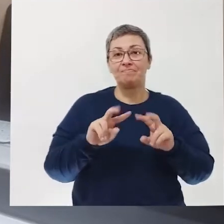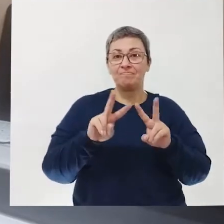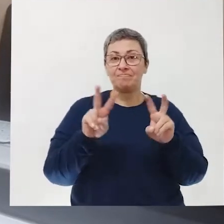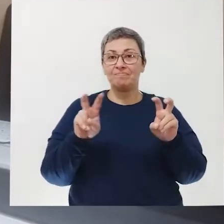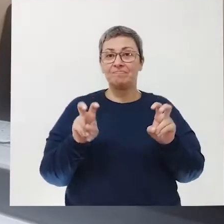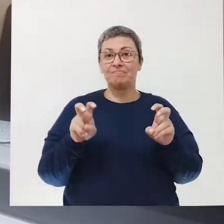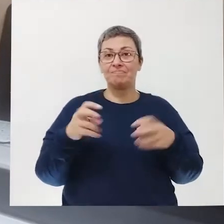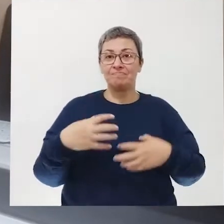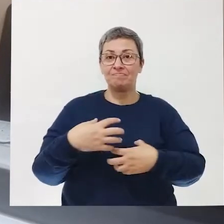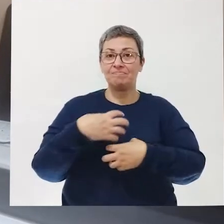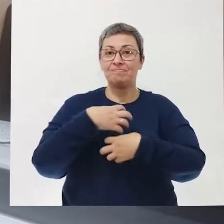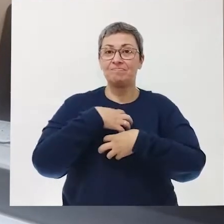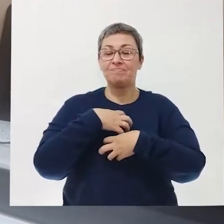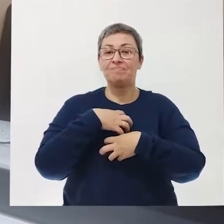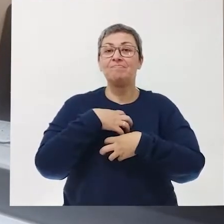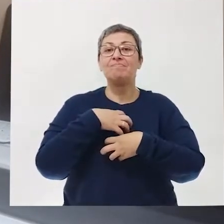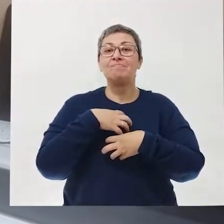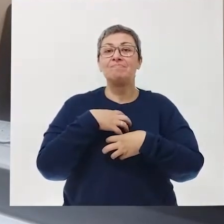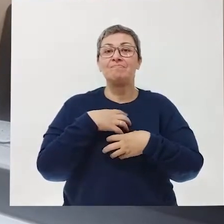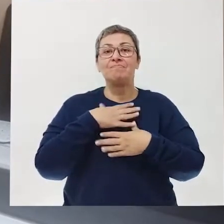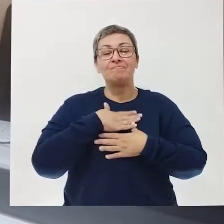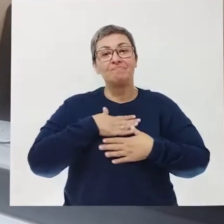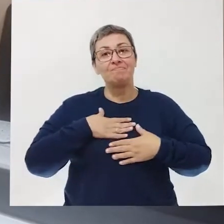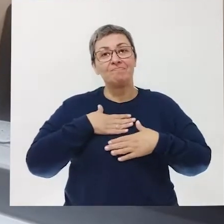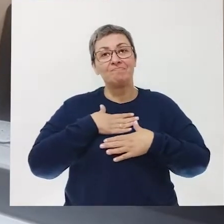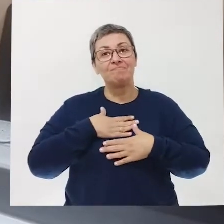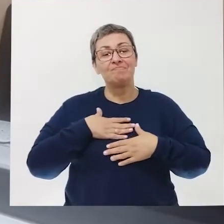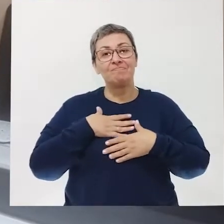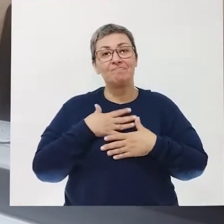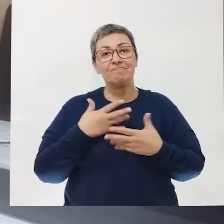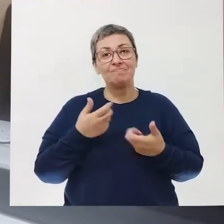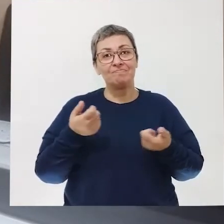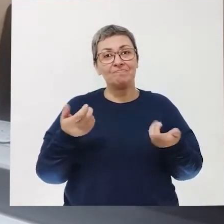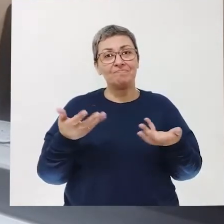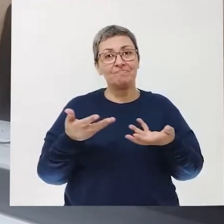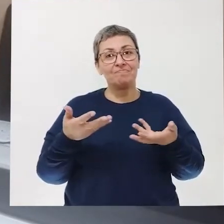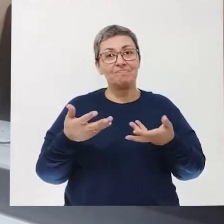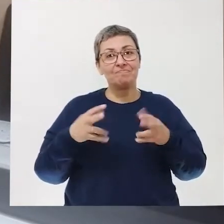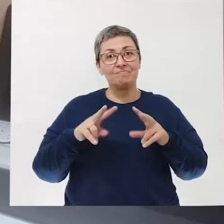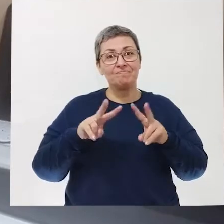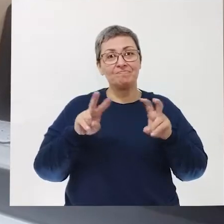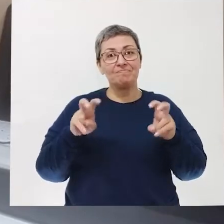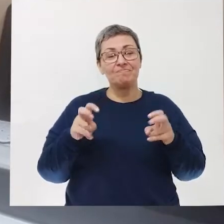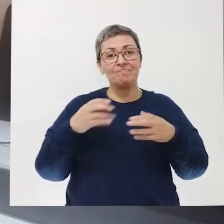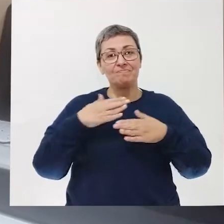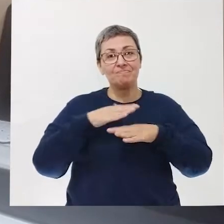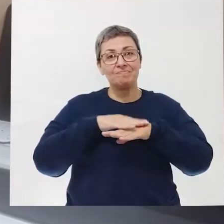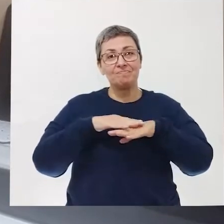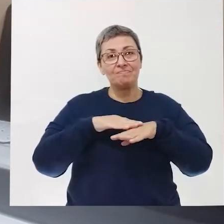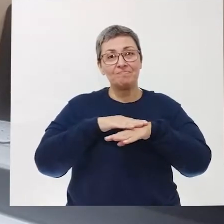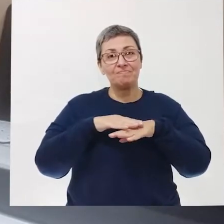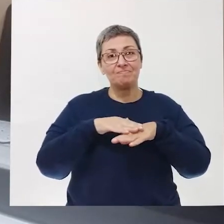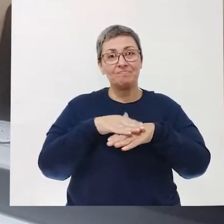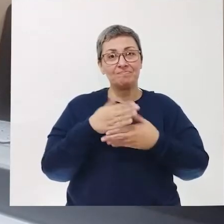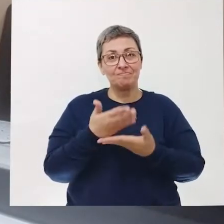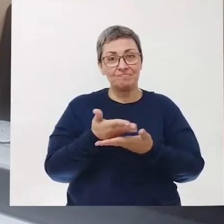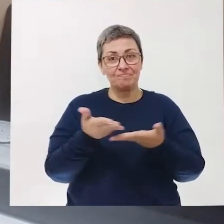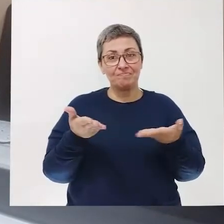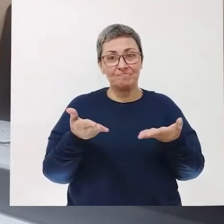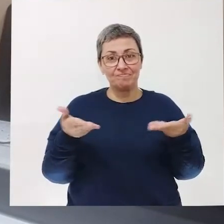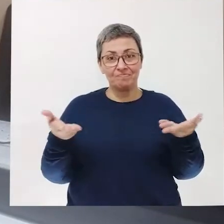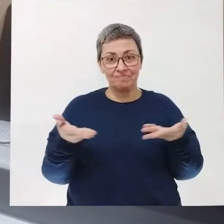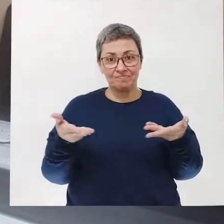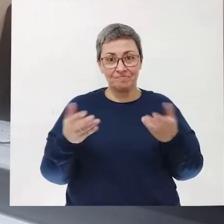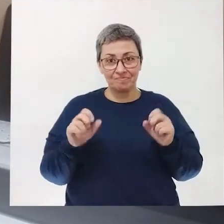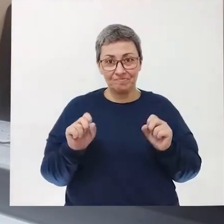sentimentos que gostaríamos de conversar um pouquinho com vocês hoje,